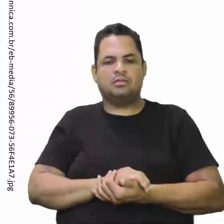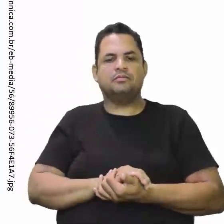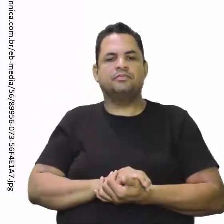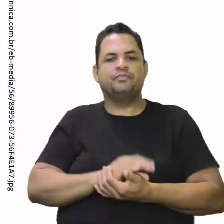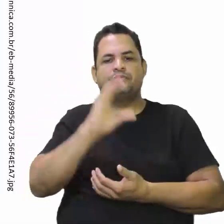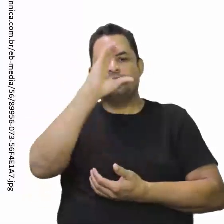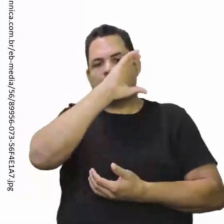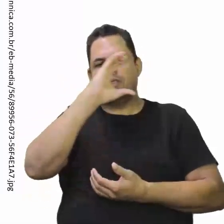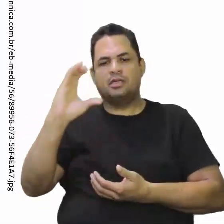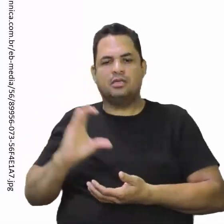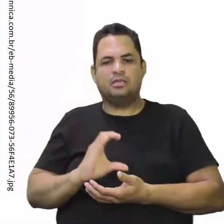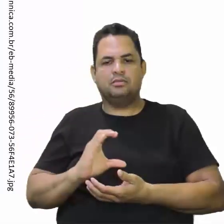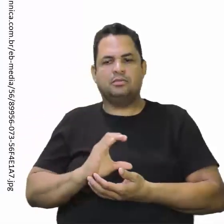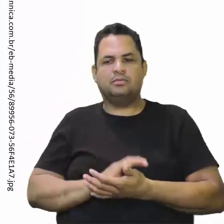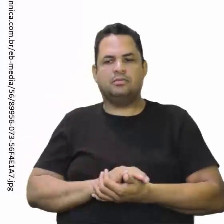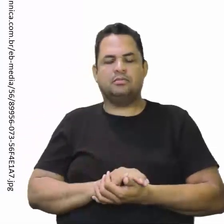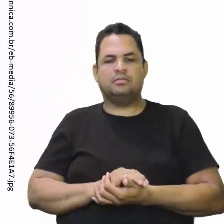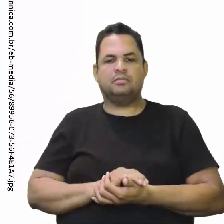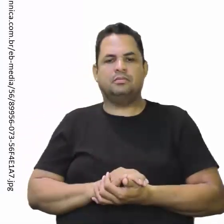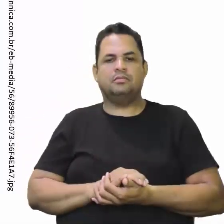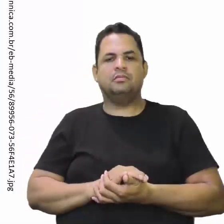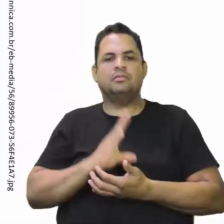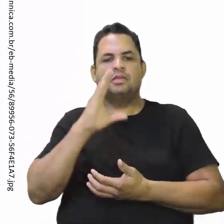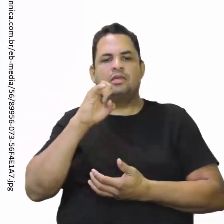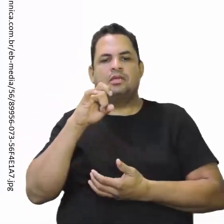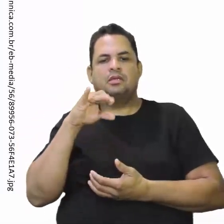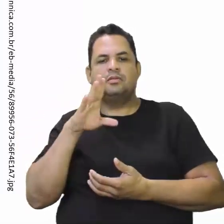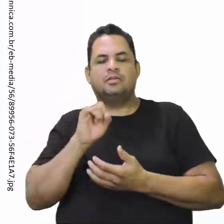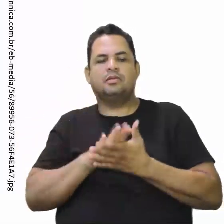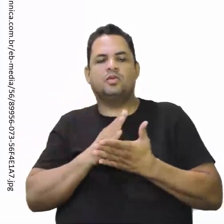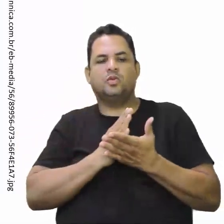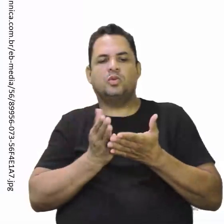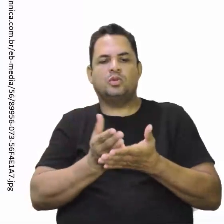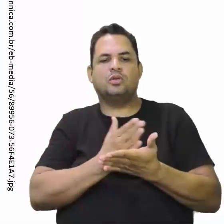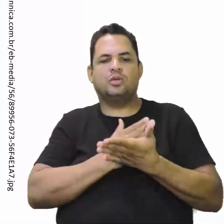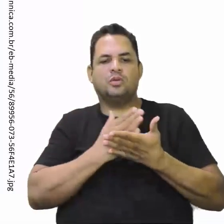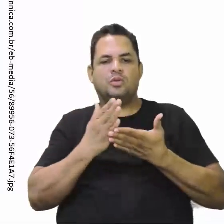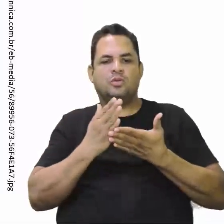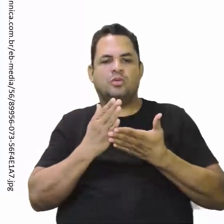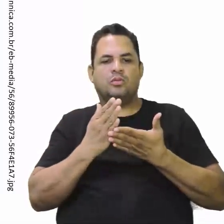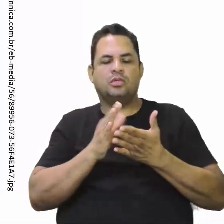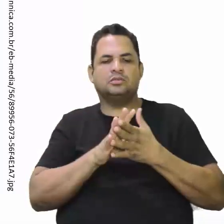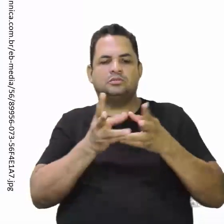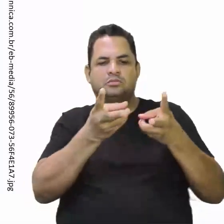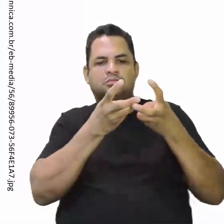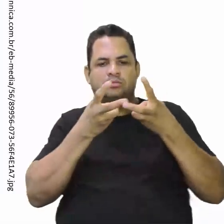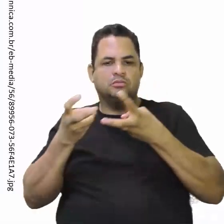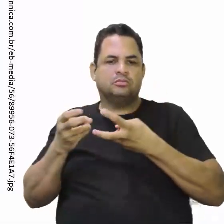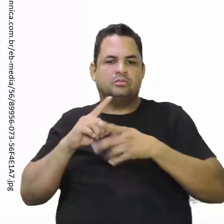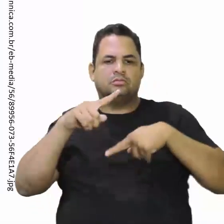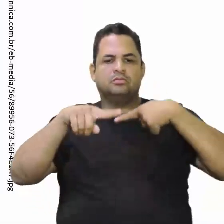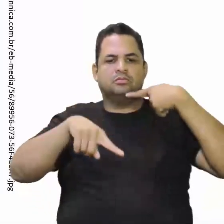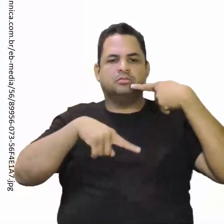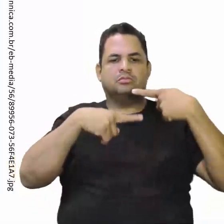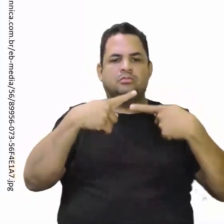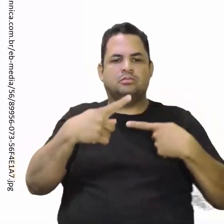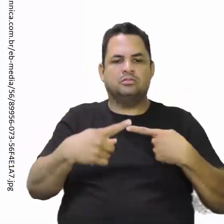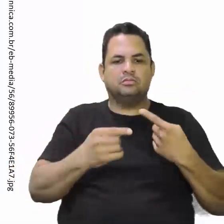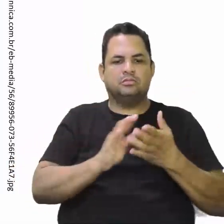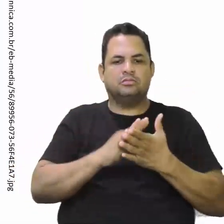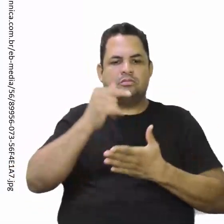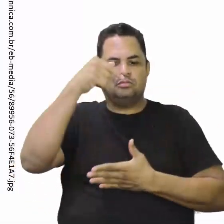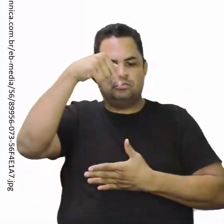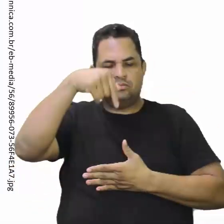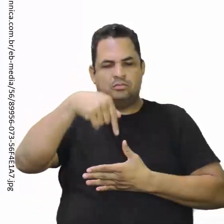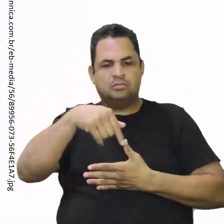Caribe depois. Ele vai começar a exploração por aqui. Depois ele vai descer, depois os